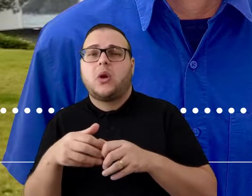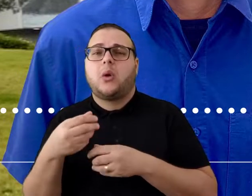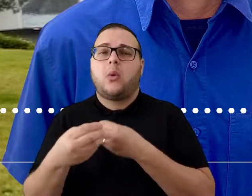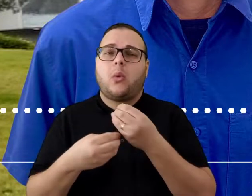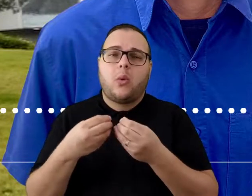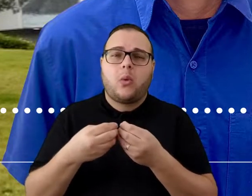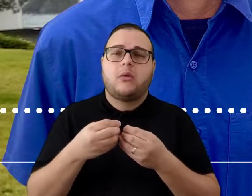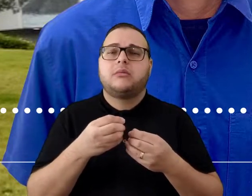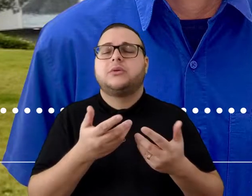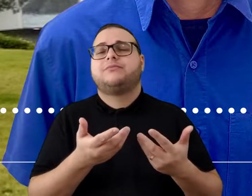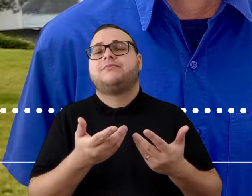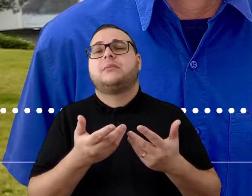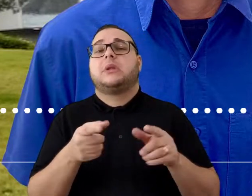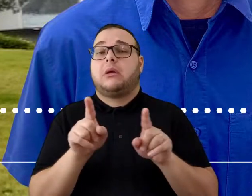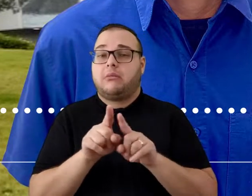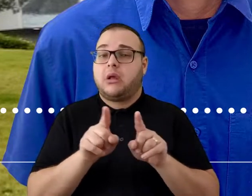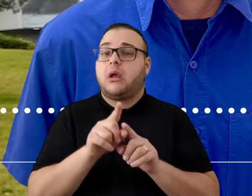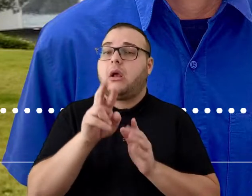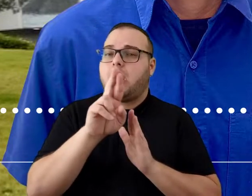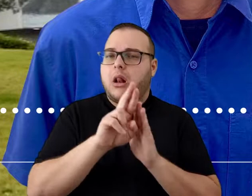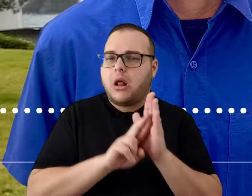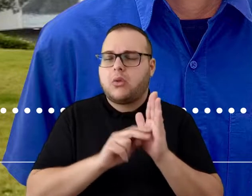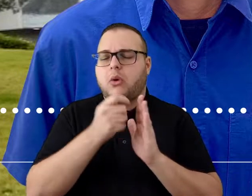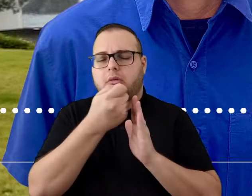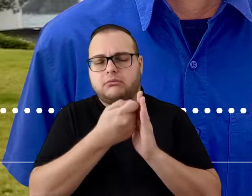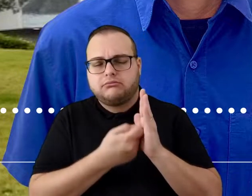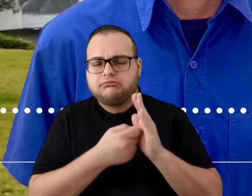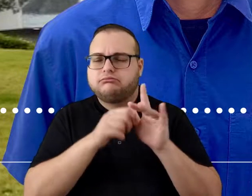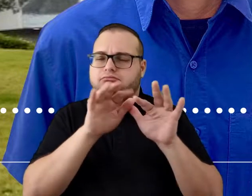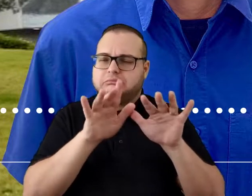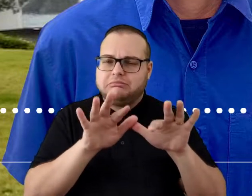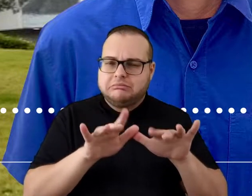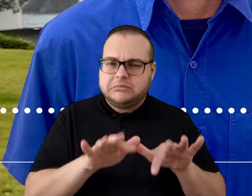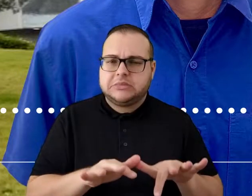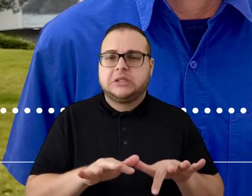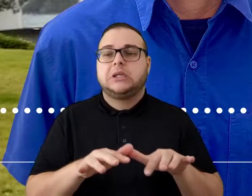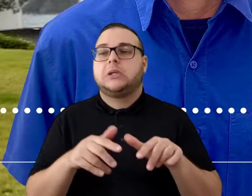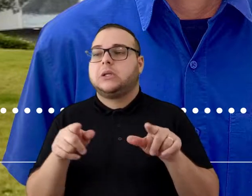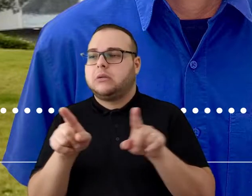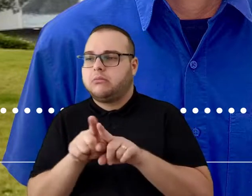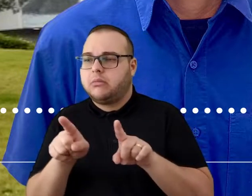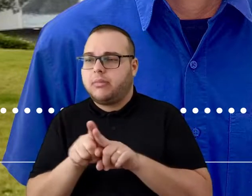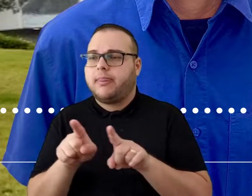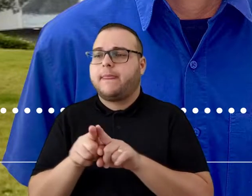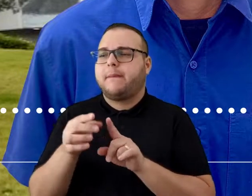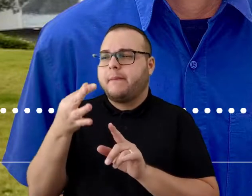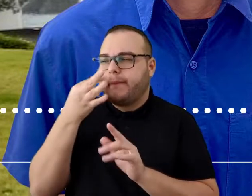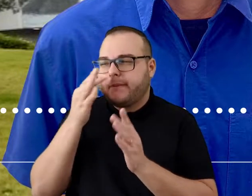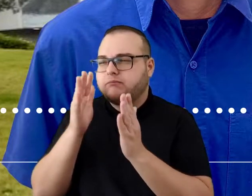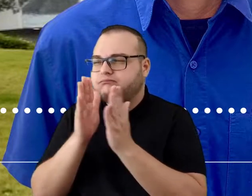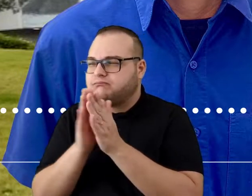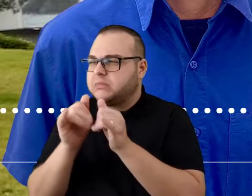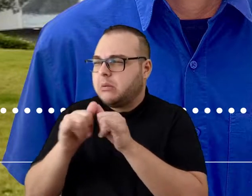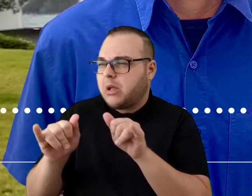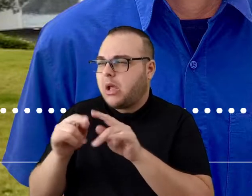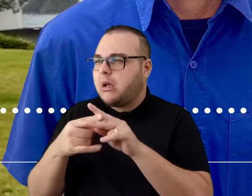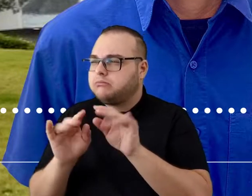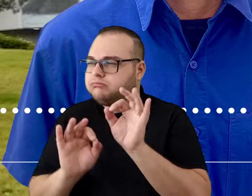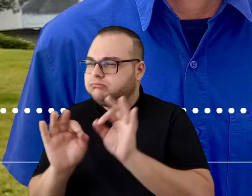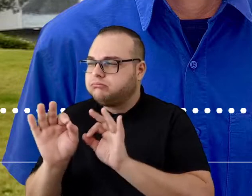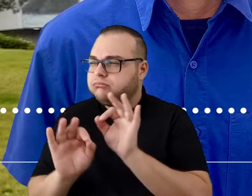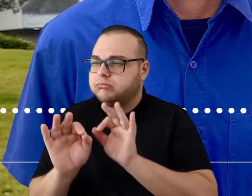máquinas, até a própria questão dos reservatórios. Então, a gente faz tanto a operação em tempo real das usinas, né?